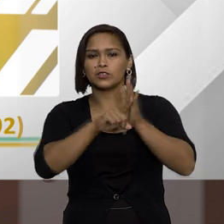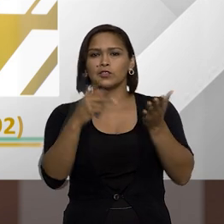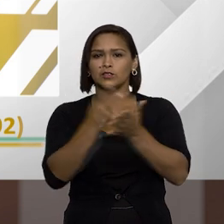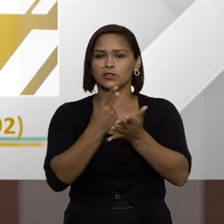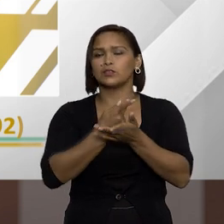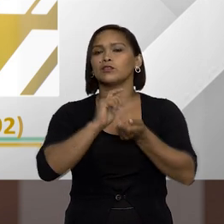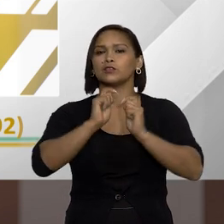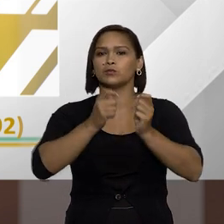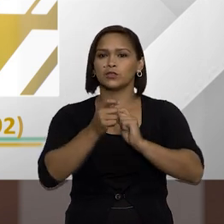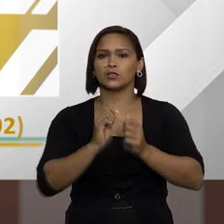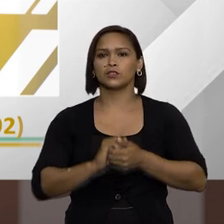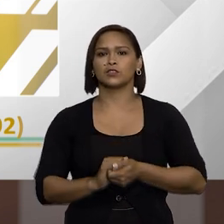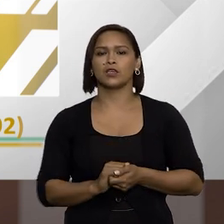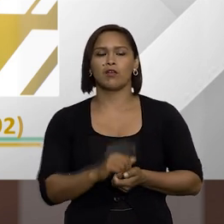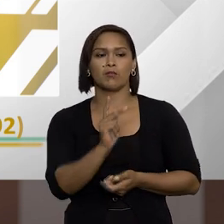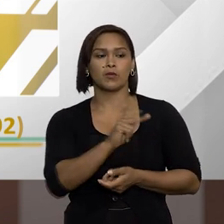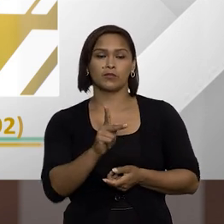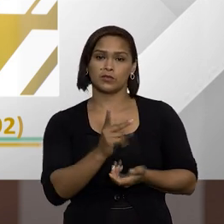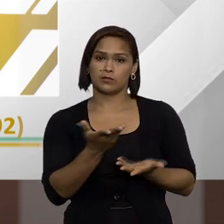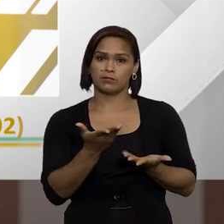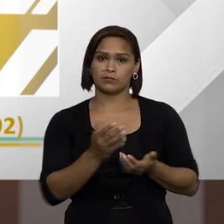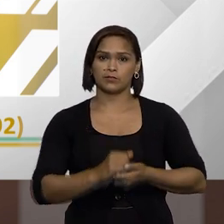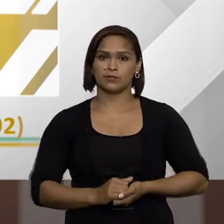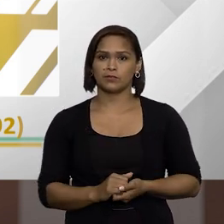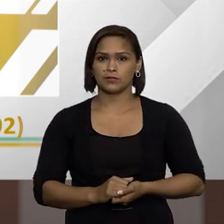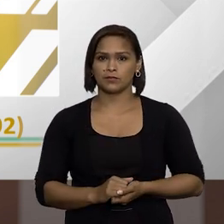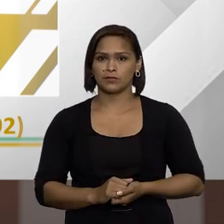improbidade administrativa professor talhos